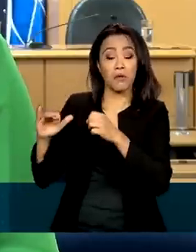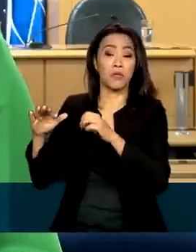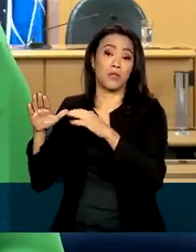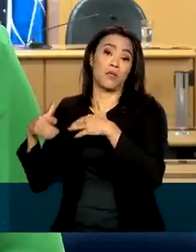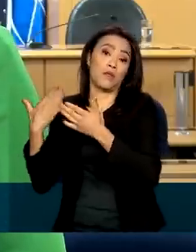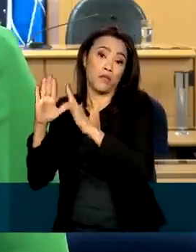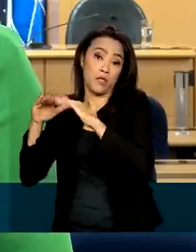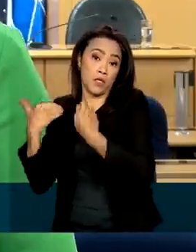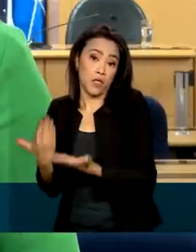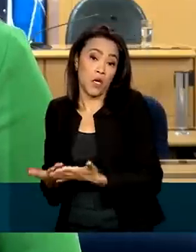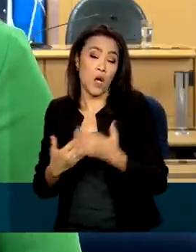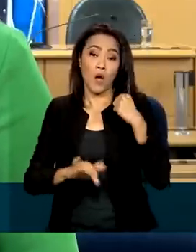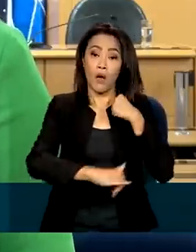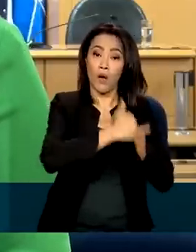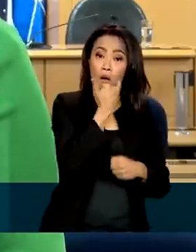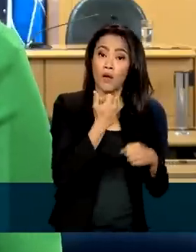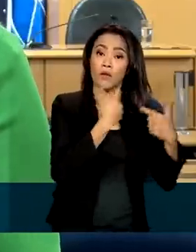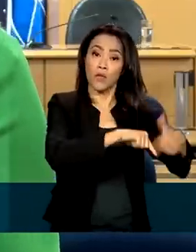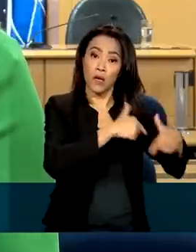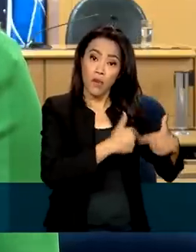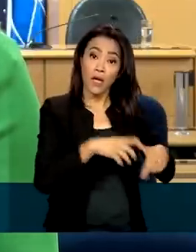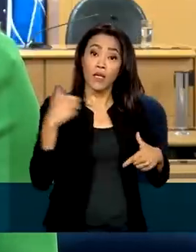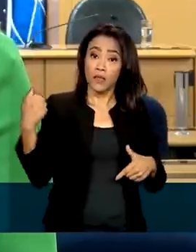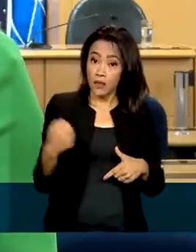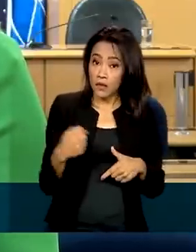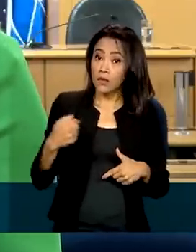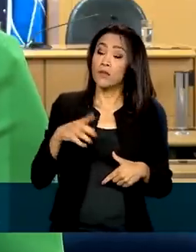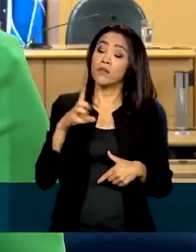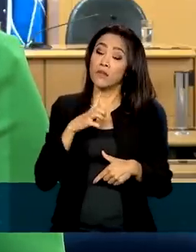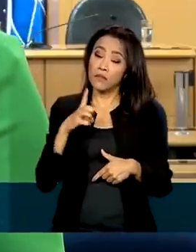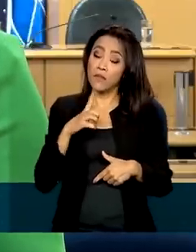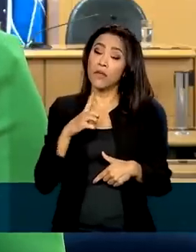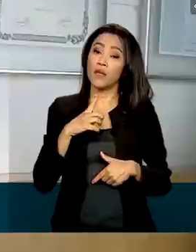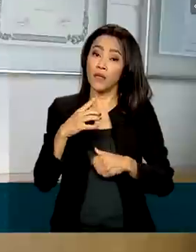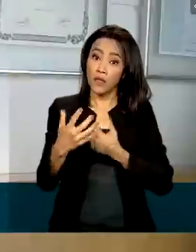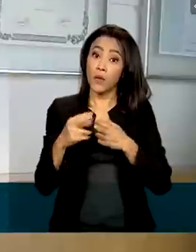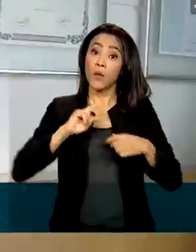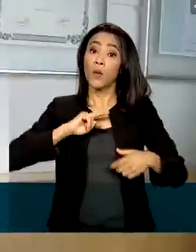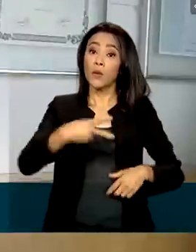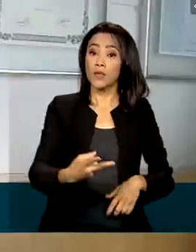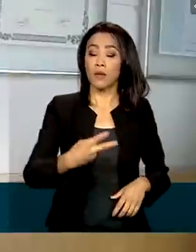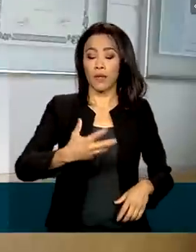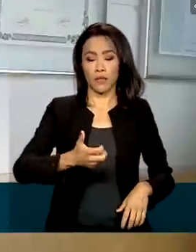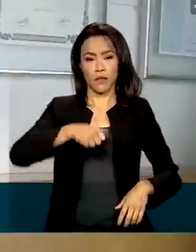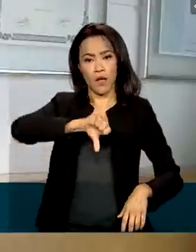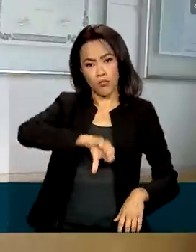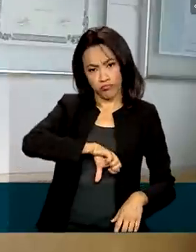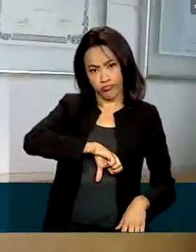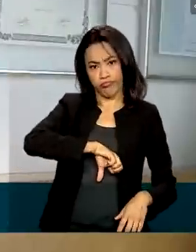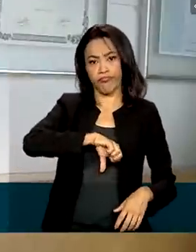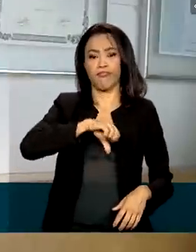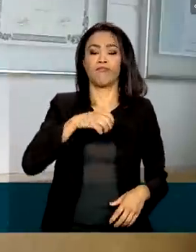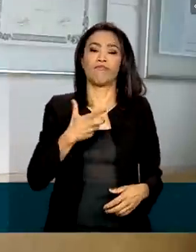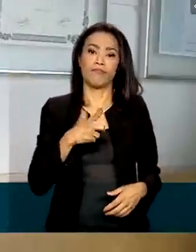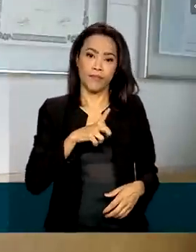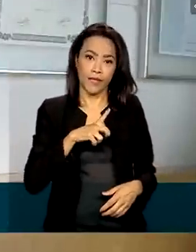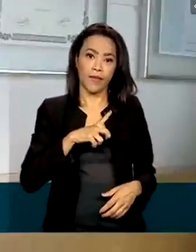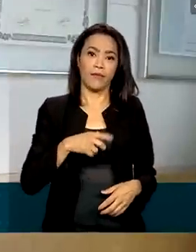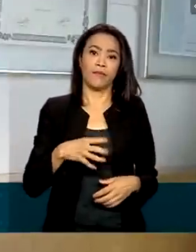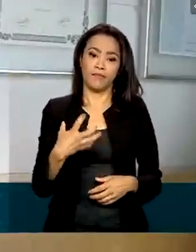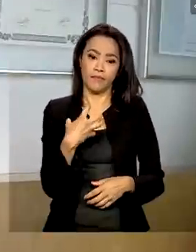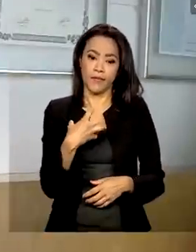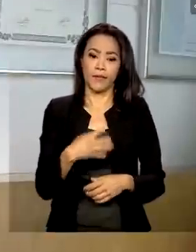facilita o surgimento de doenças e reflete na autoestima. Essa higiene menstrual é